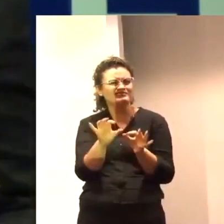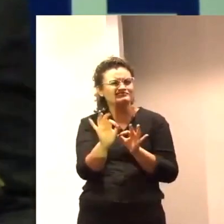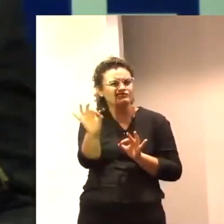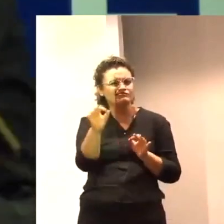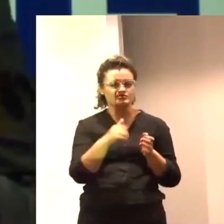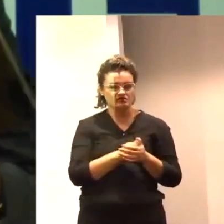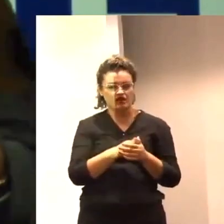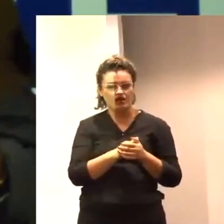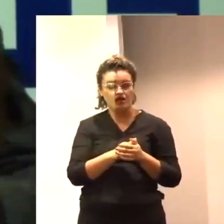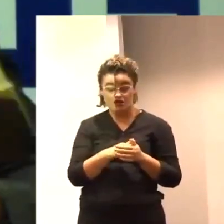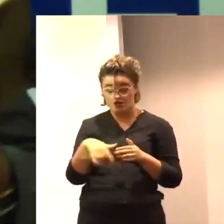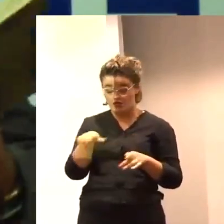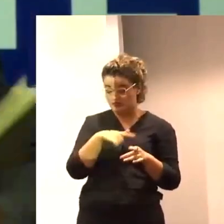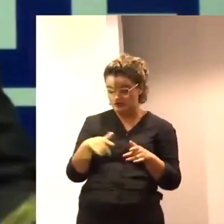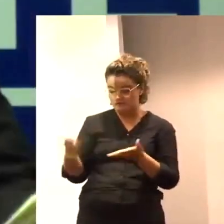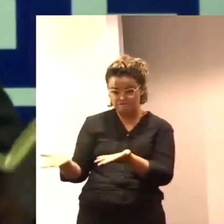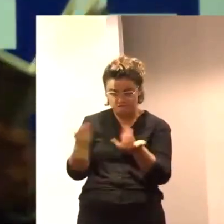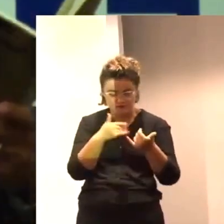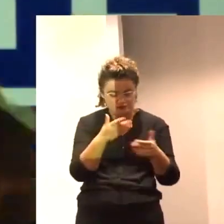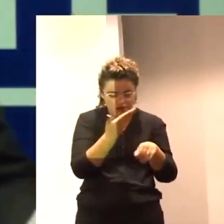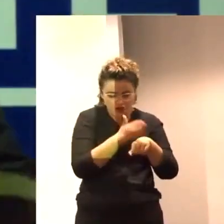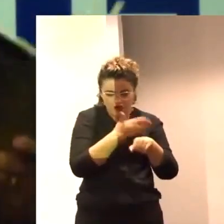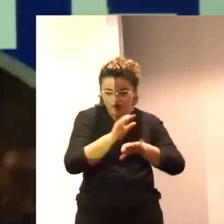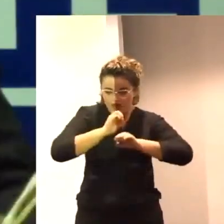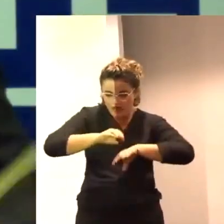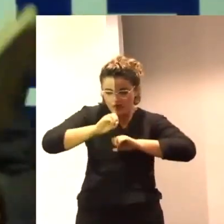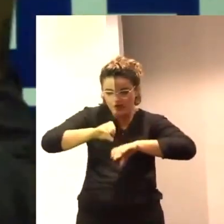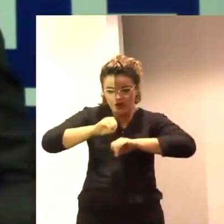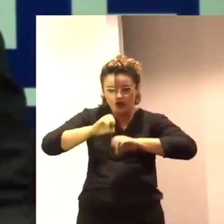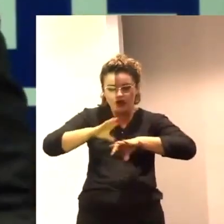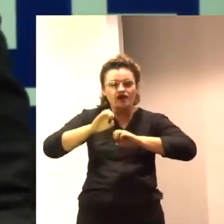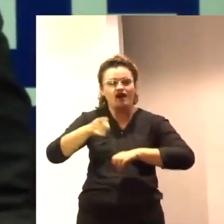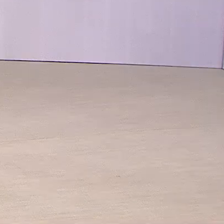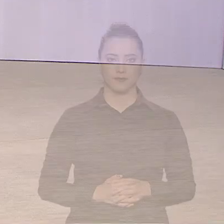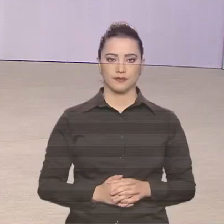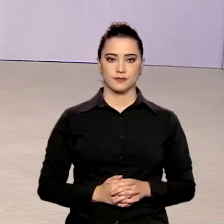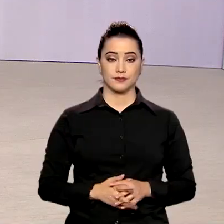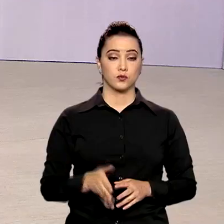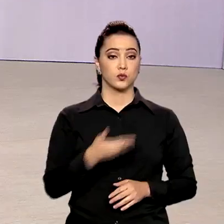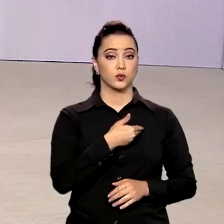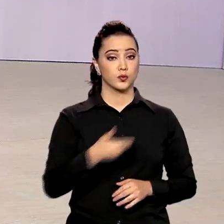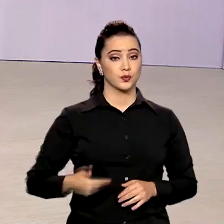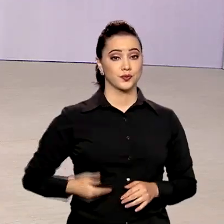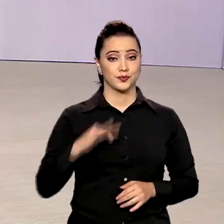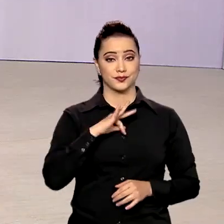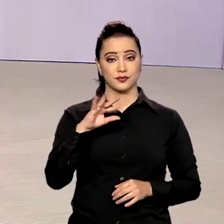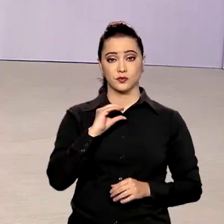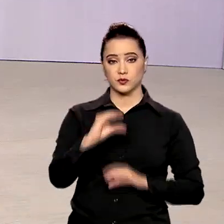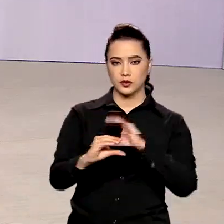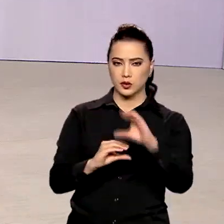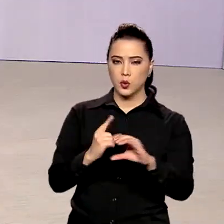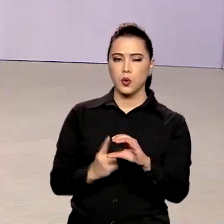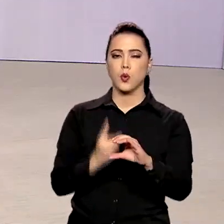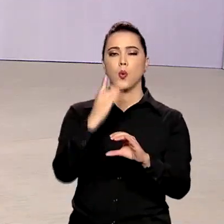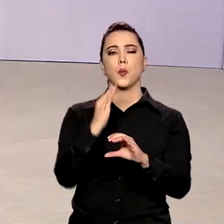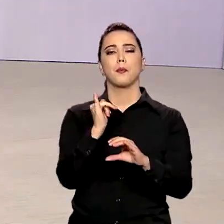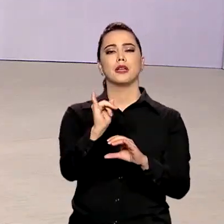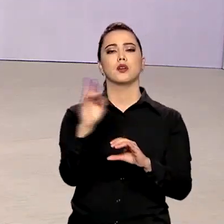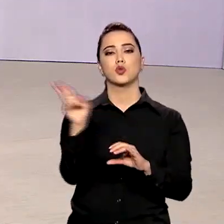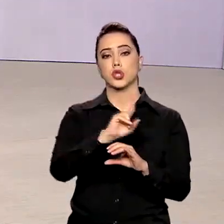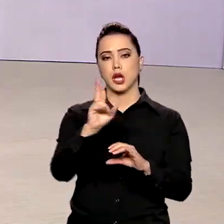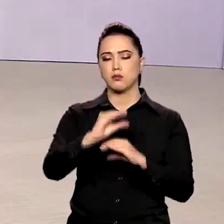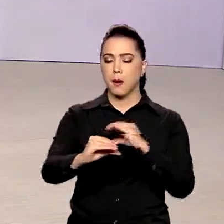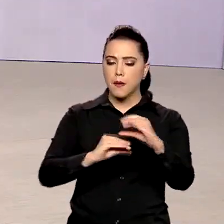nosso trabalho é fortalecer os braços de vocês que estão na ponta. Governo Federal investiu mais de um